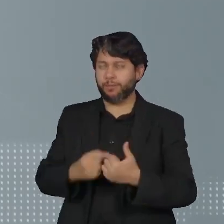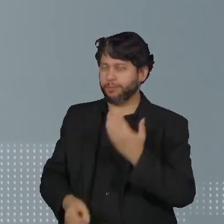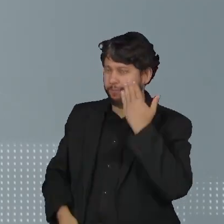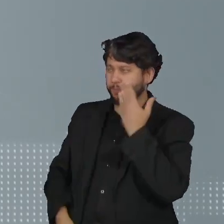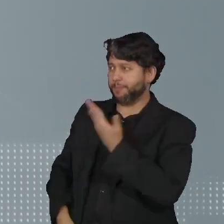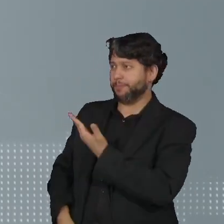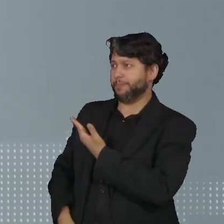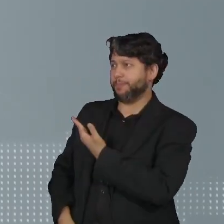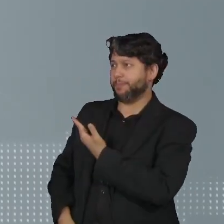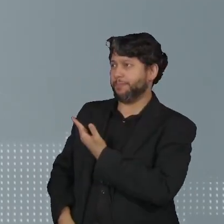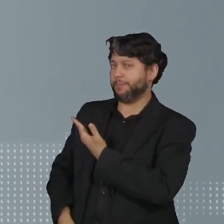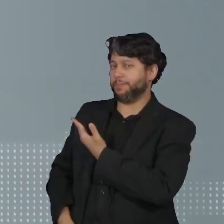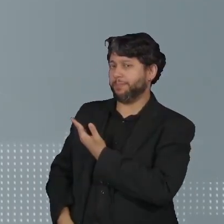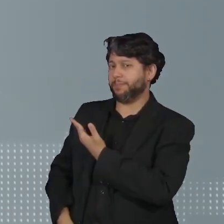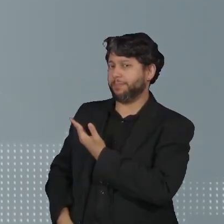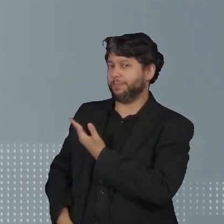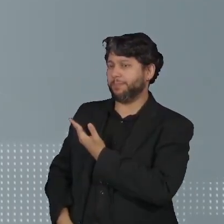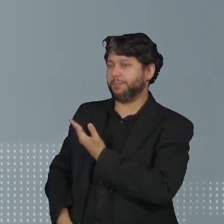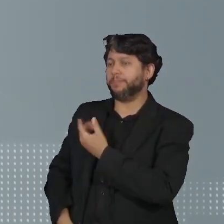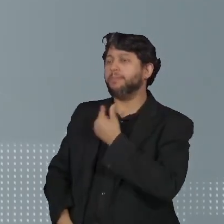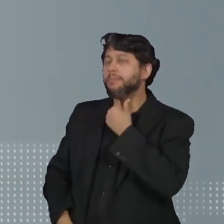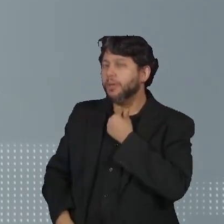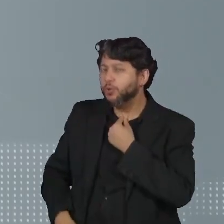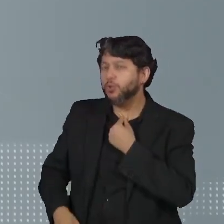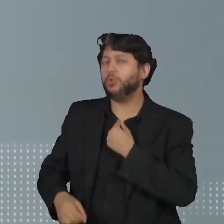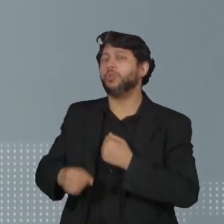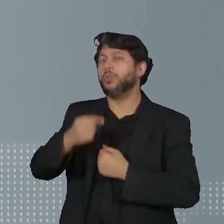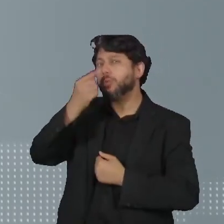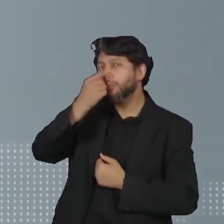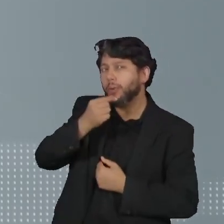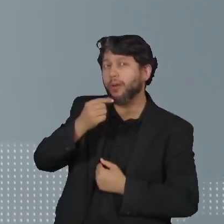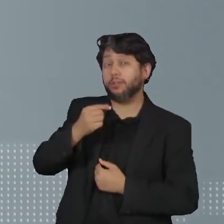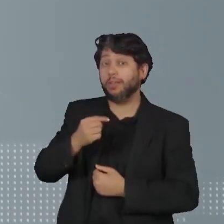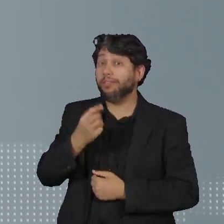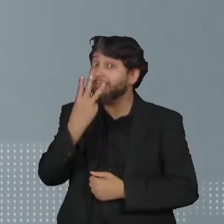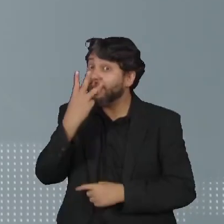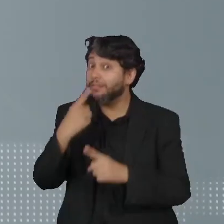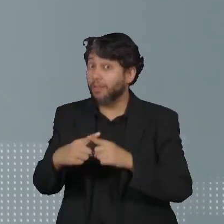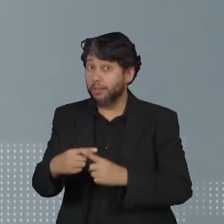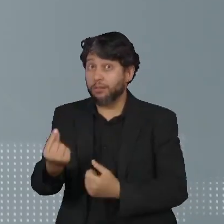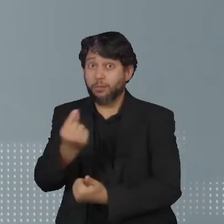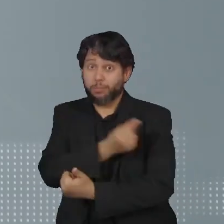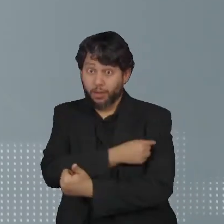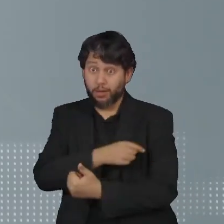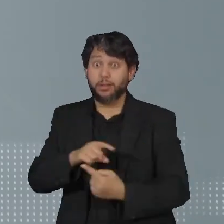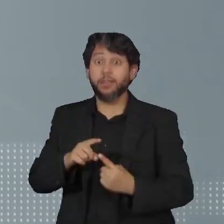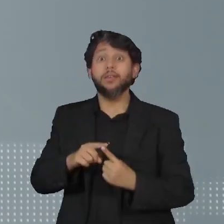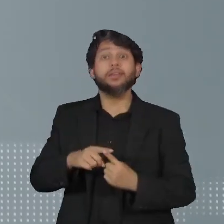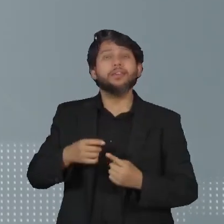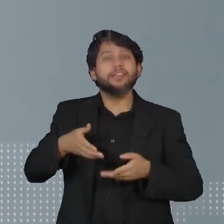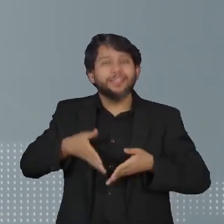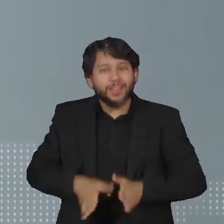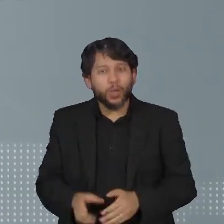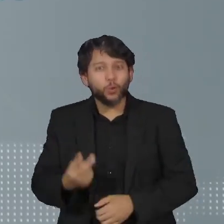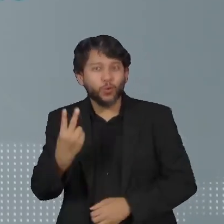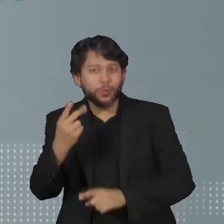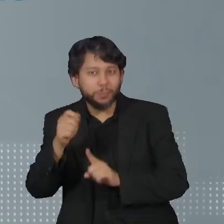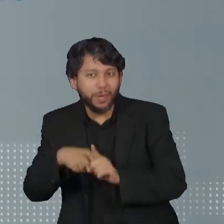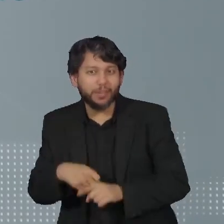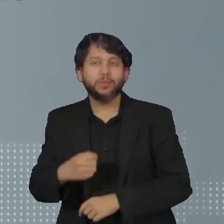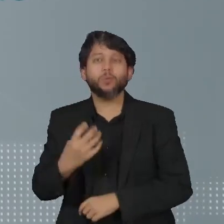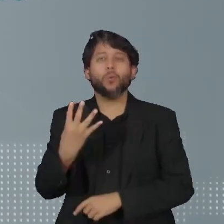tétano, hepatite B e influenza B. São três doses aos dois, quatro e seis meses de vida,